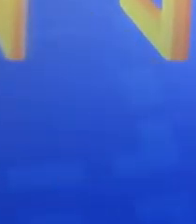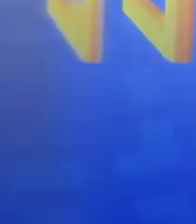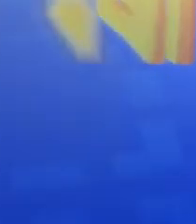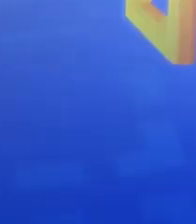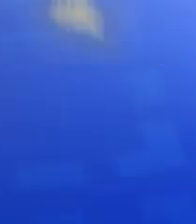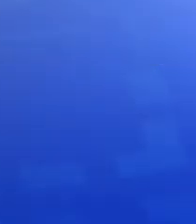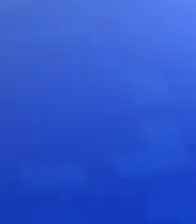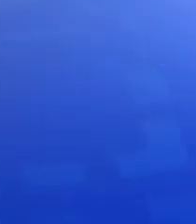E aí aí